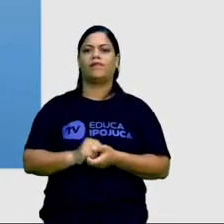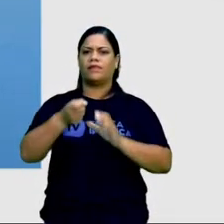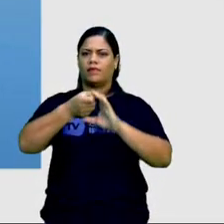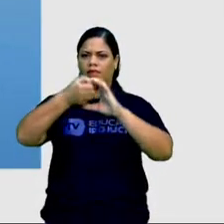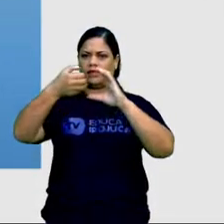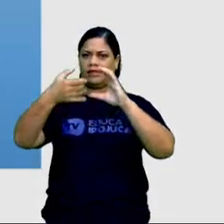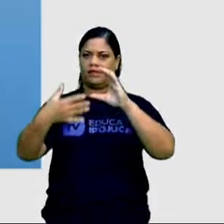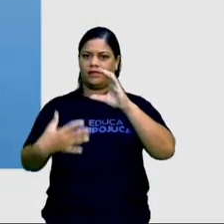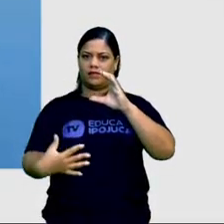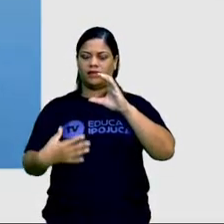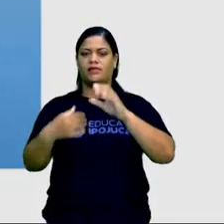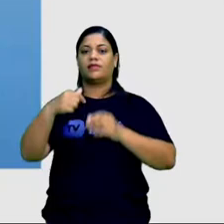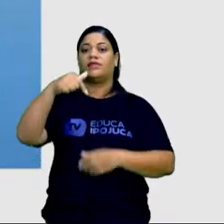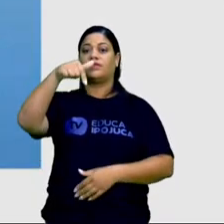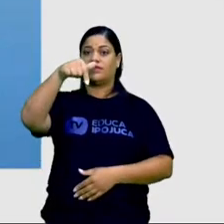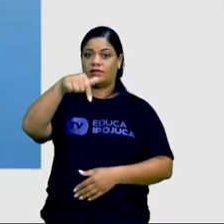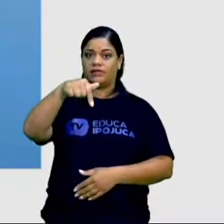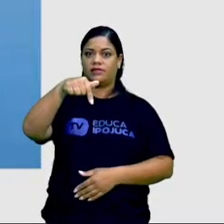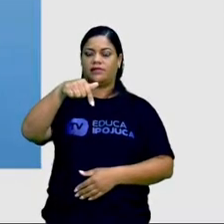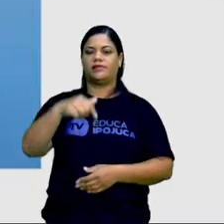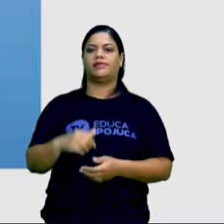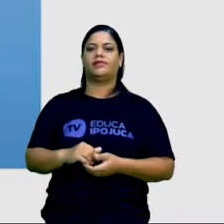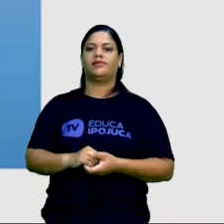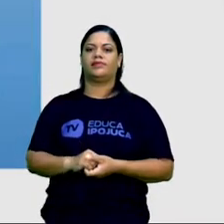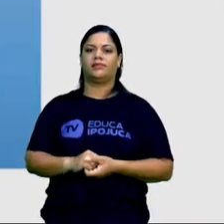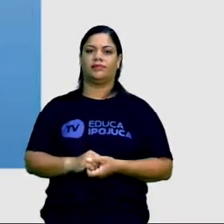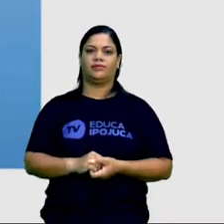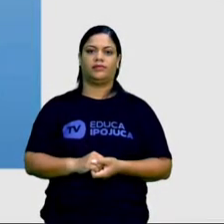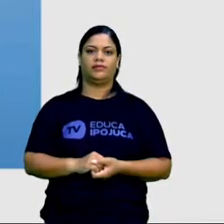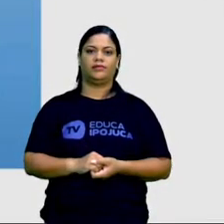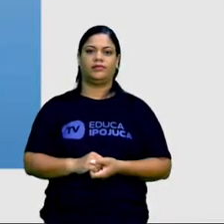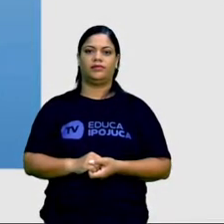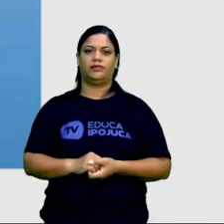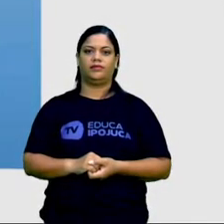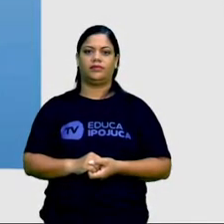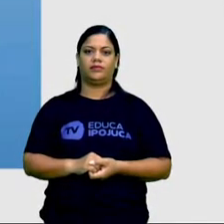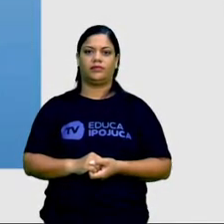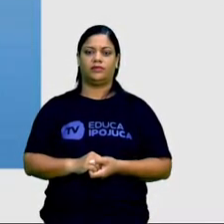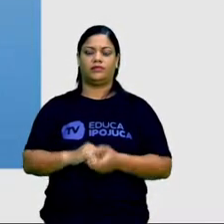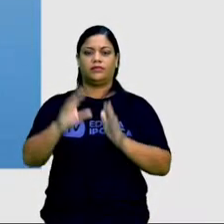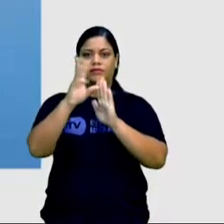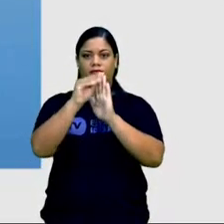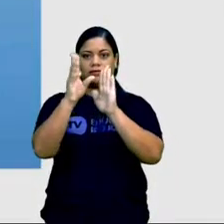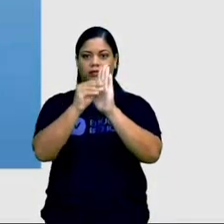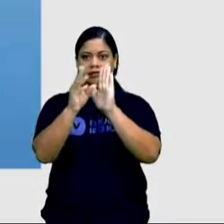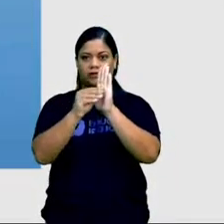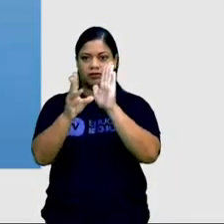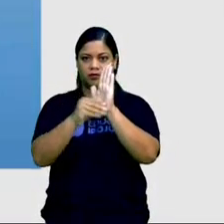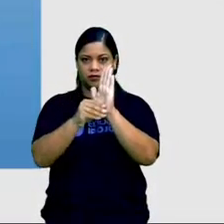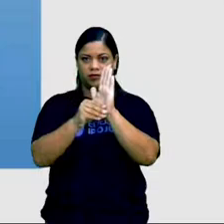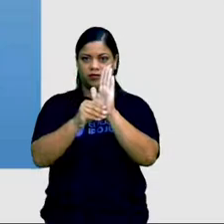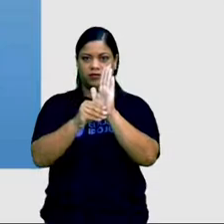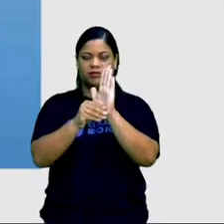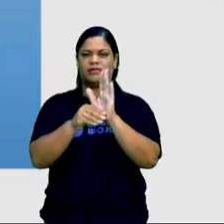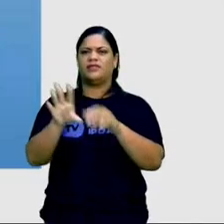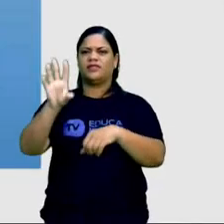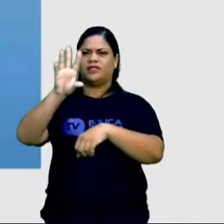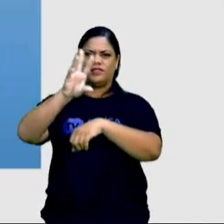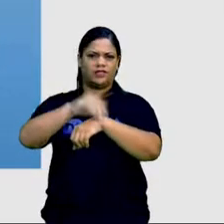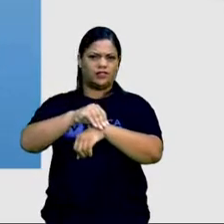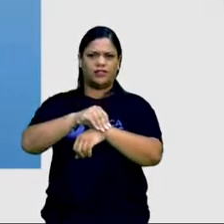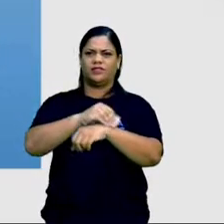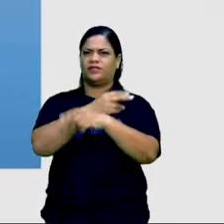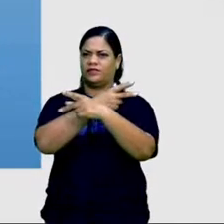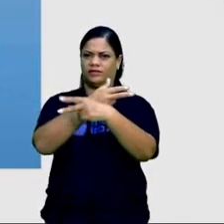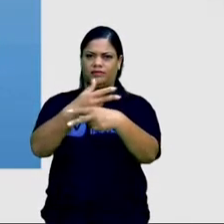classificou sete tipos de fake news. Conteúdo manipulado, que seria quando as imagens ou as